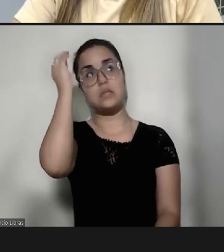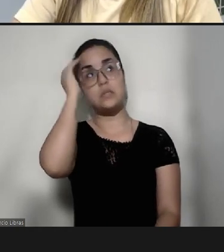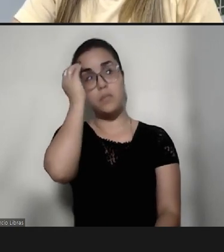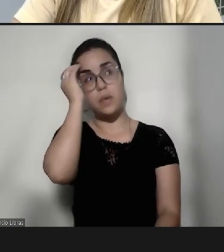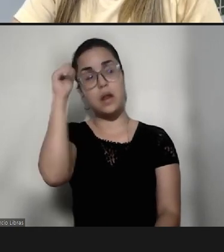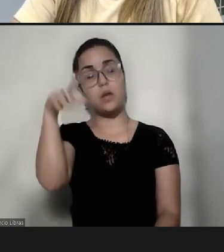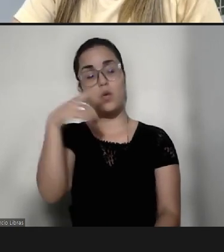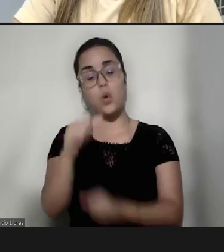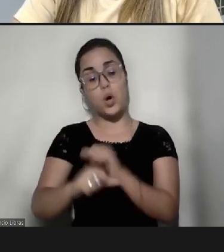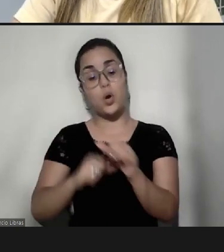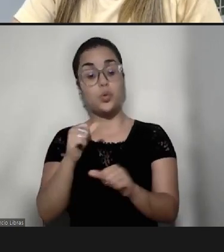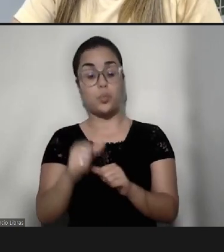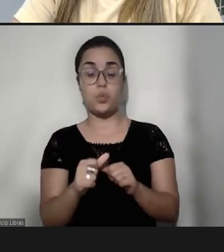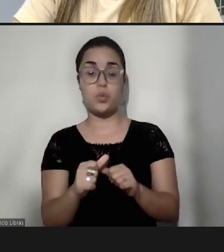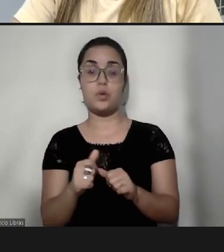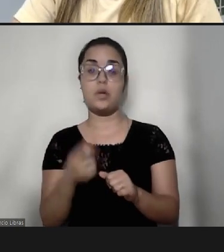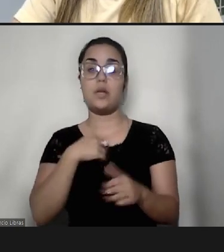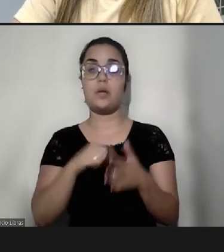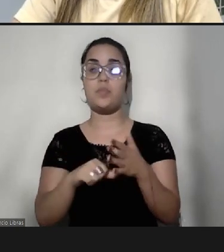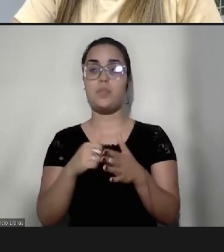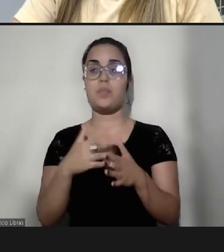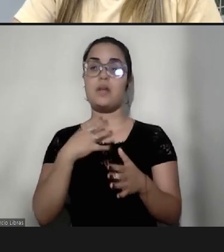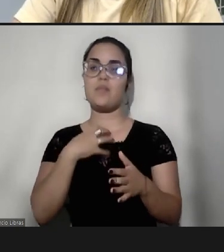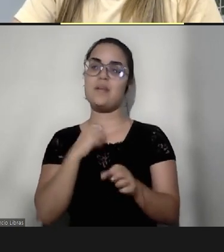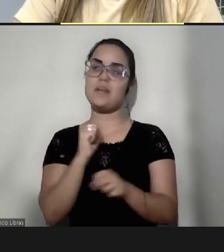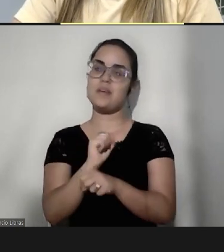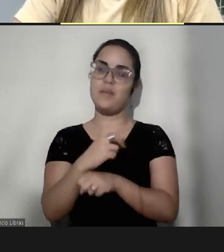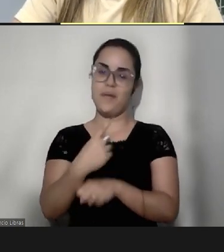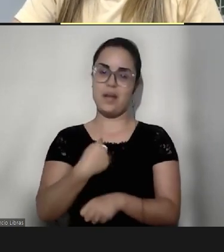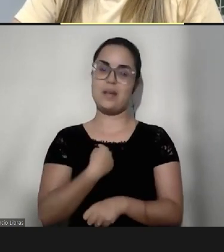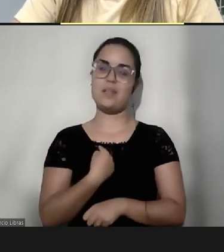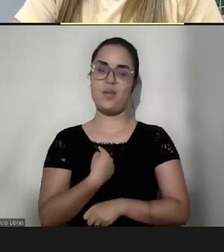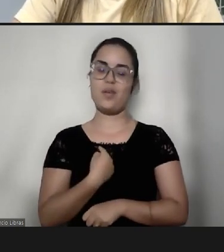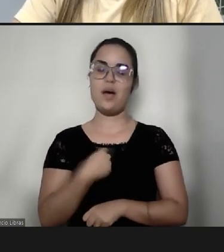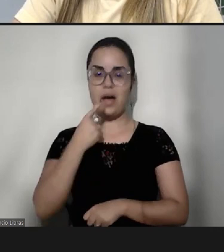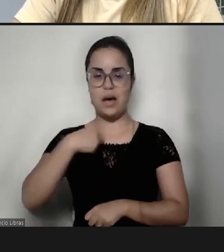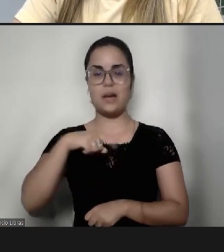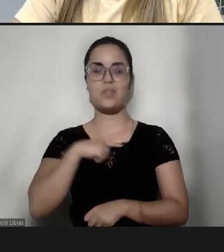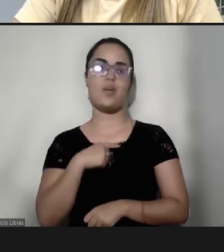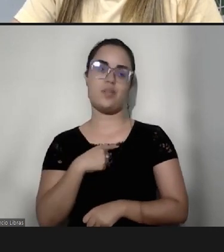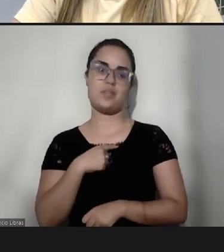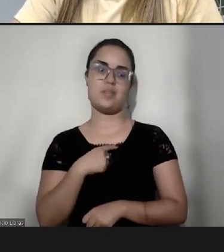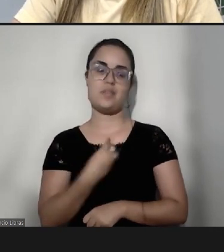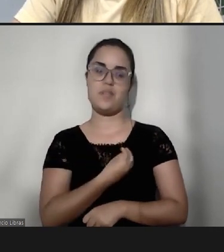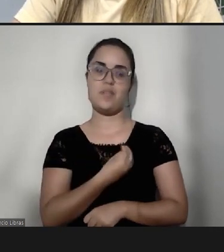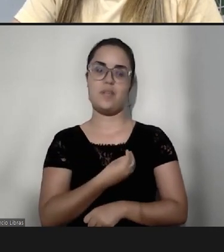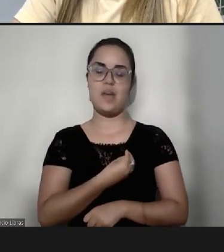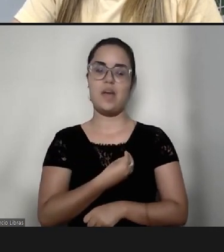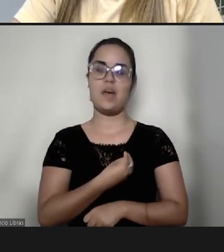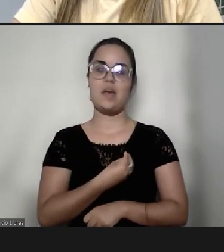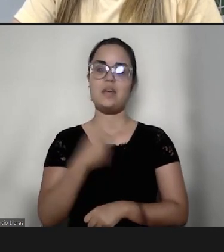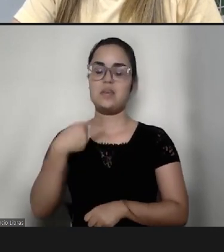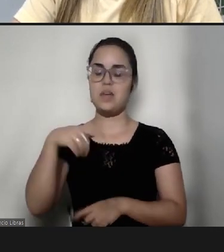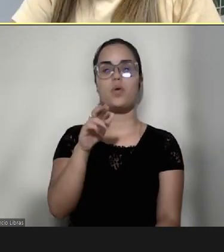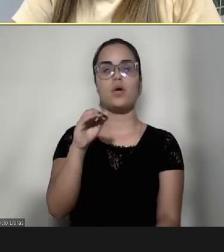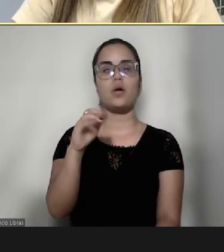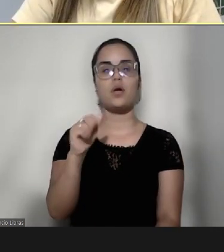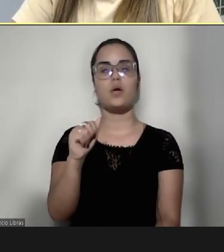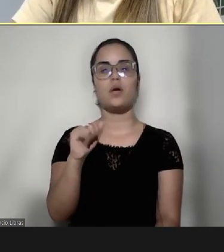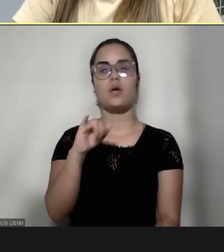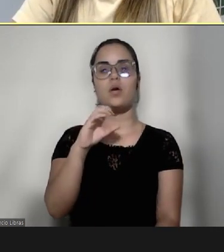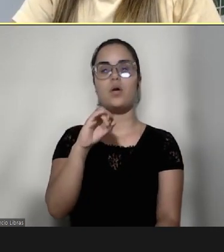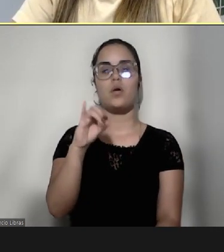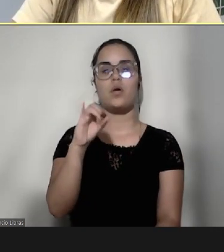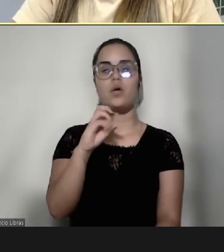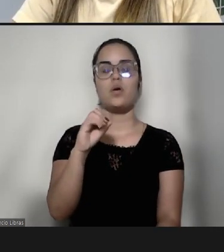mude de atitude, primeiro ele espera em nós, a nossa atitude, isso é o que pesa mais para eles. Só